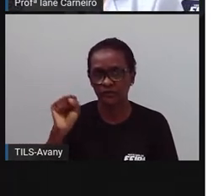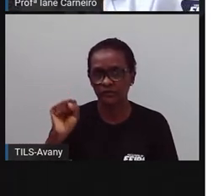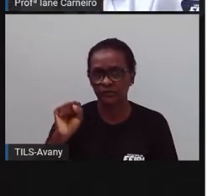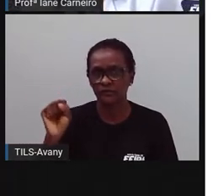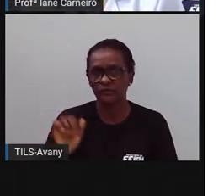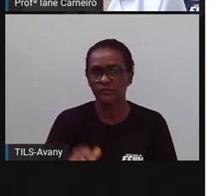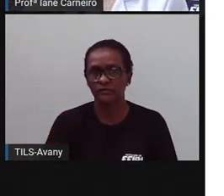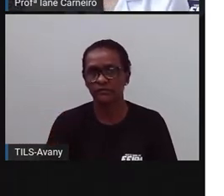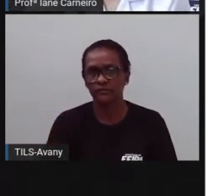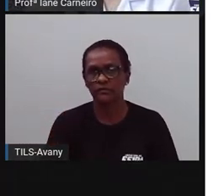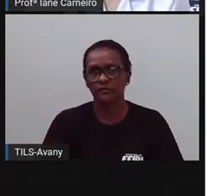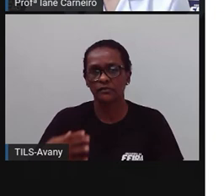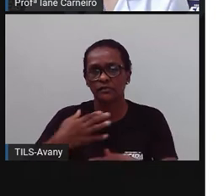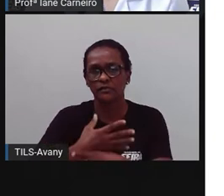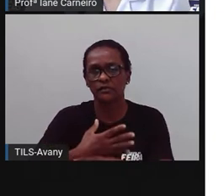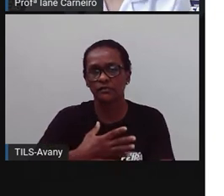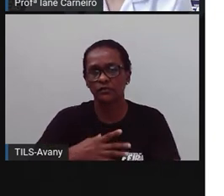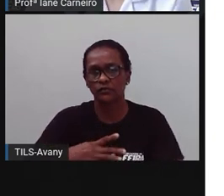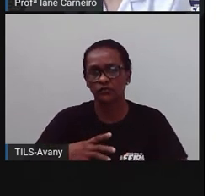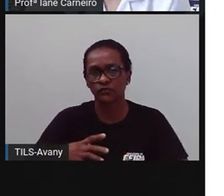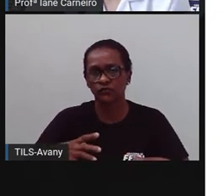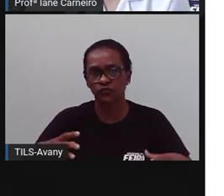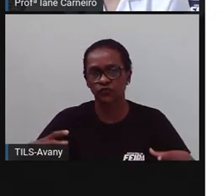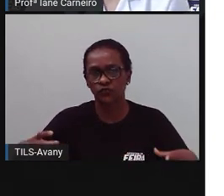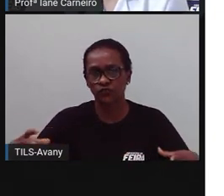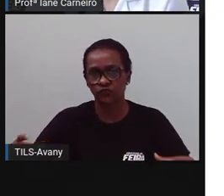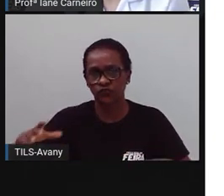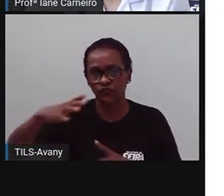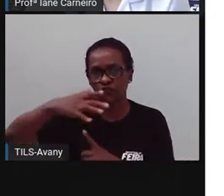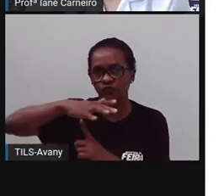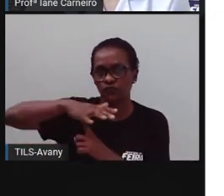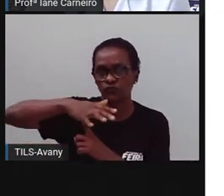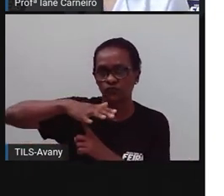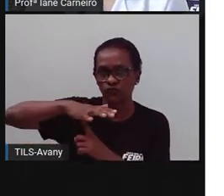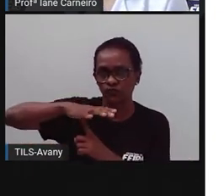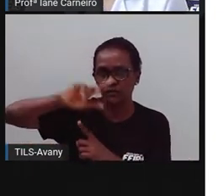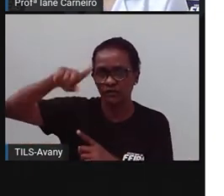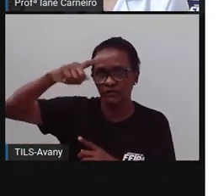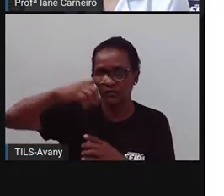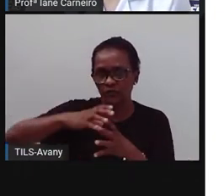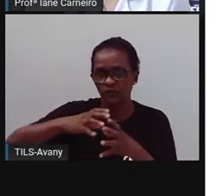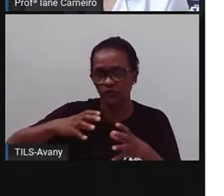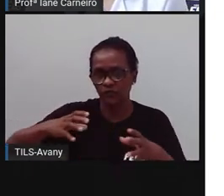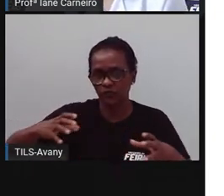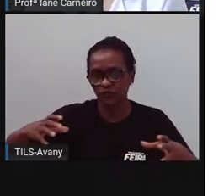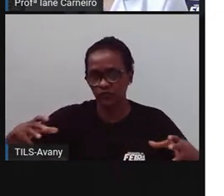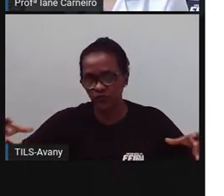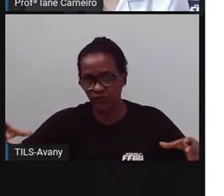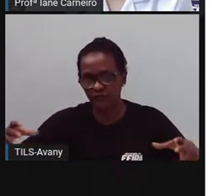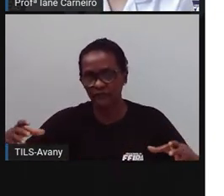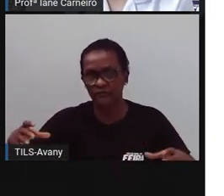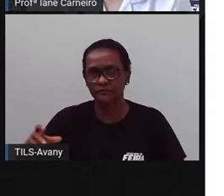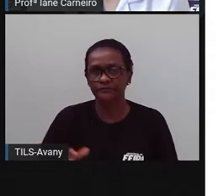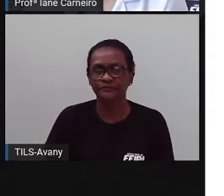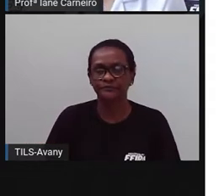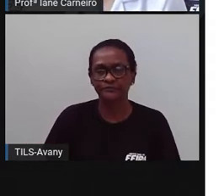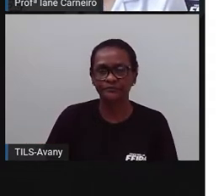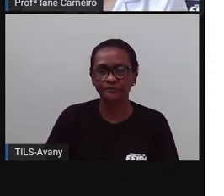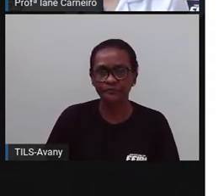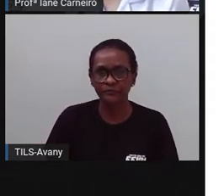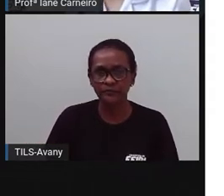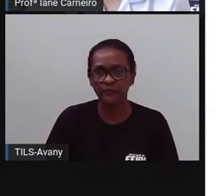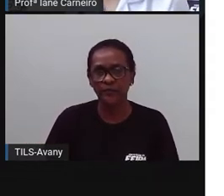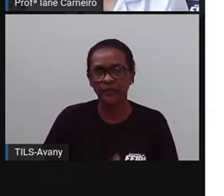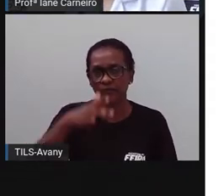uma cidade que cresceu a partir de uma feira, né? E em homenagem a Santana, né? A